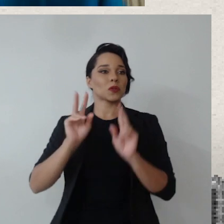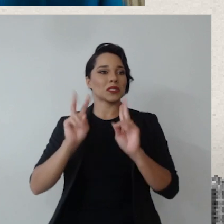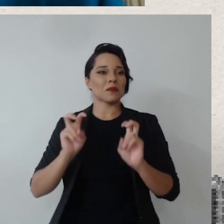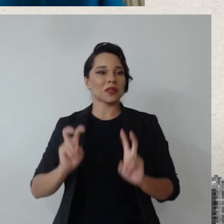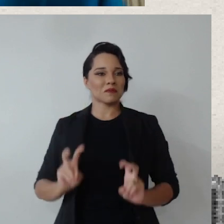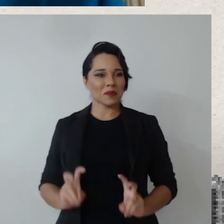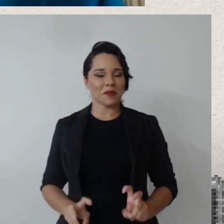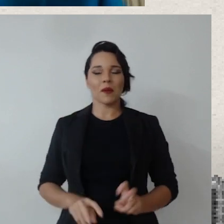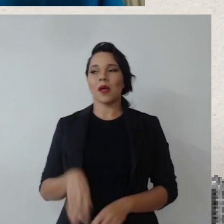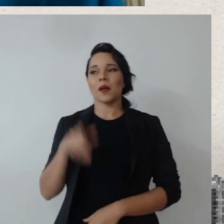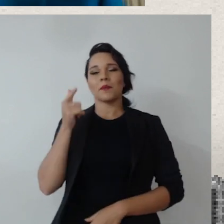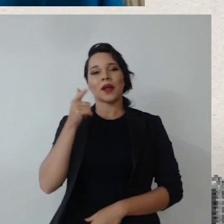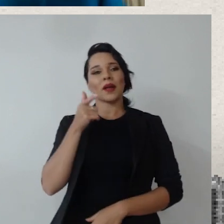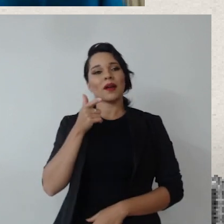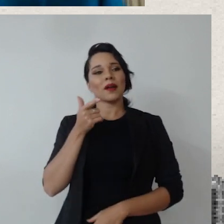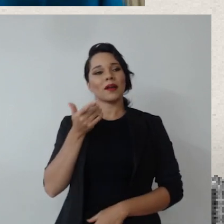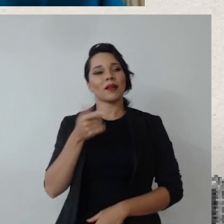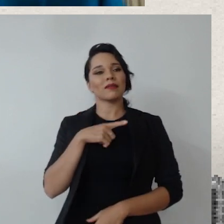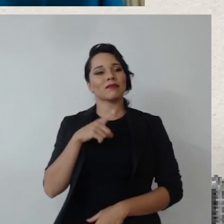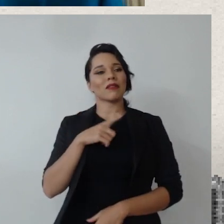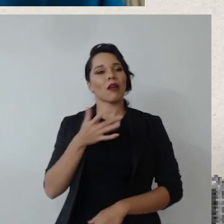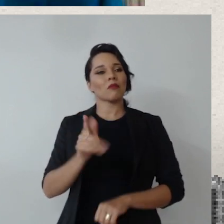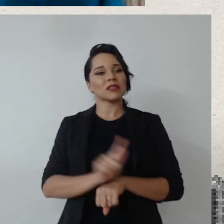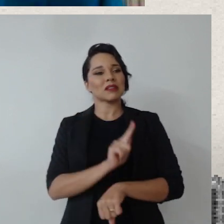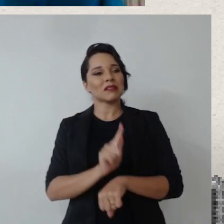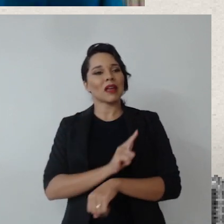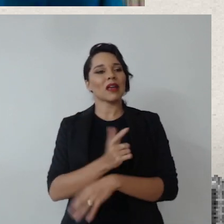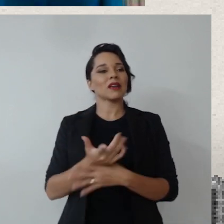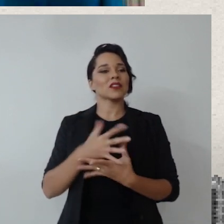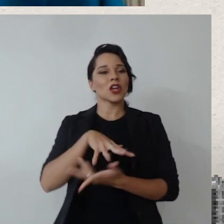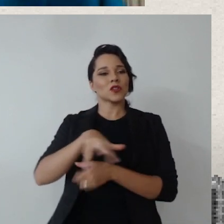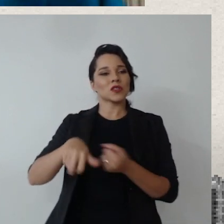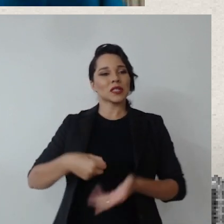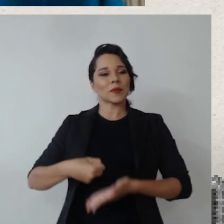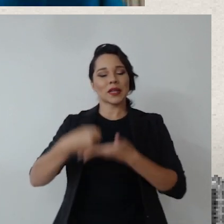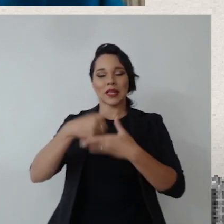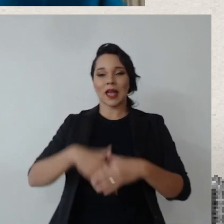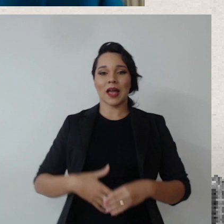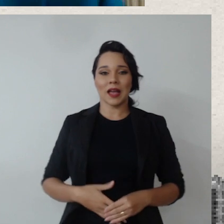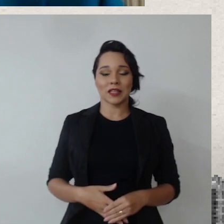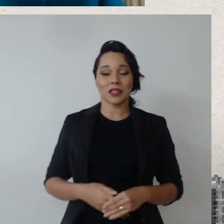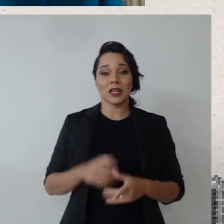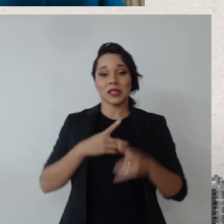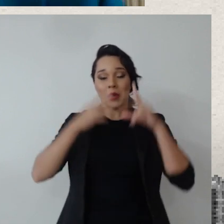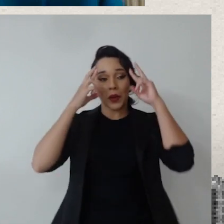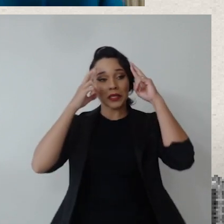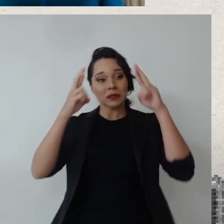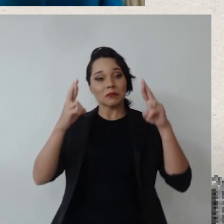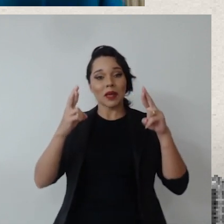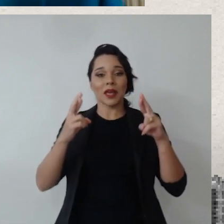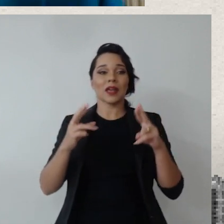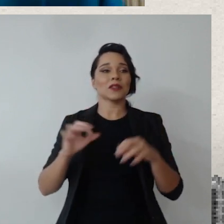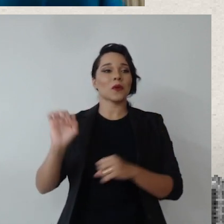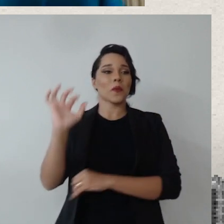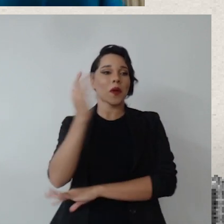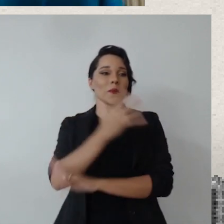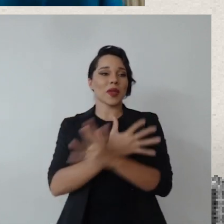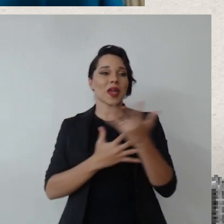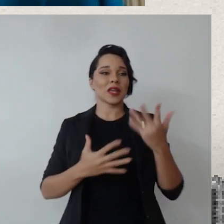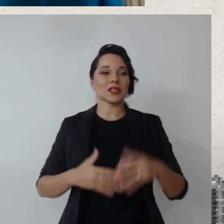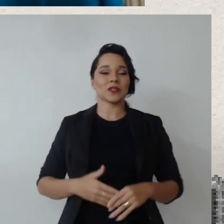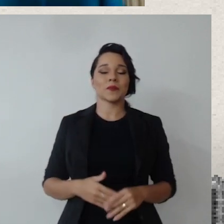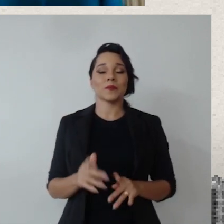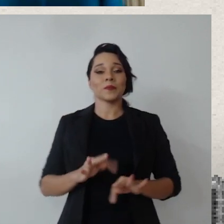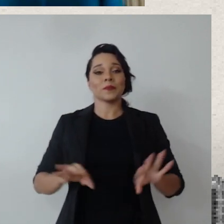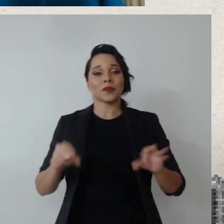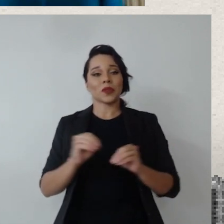os tópicos, né, para ter uma governança, uma sociabilidade, um respeito total ao meio ambiente,